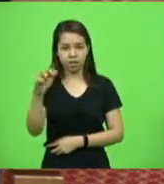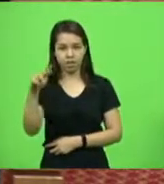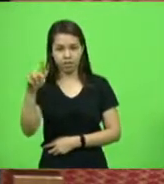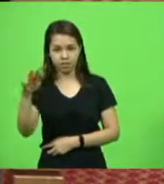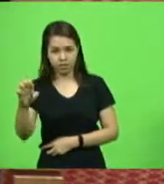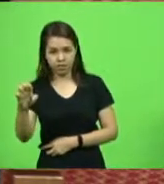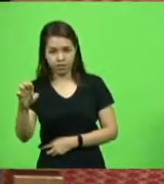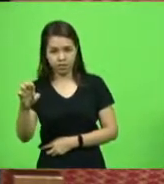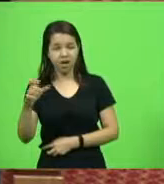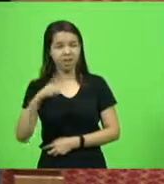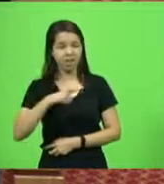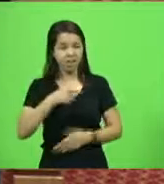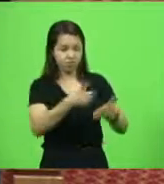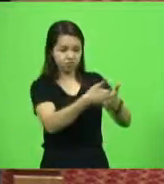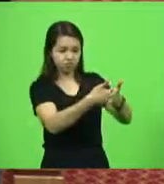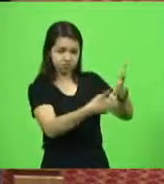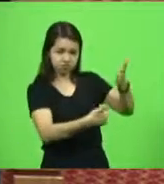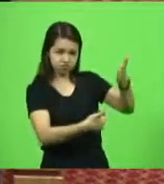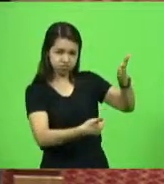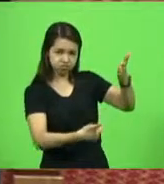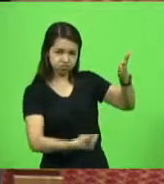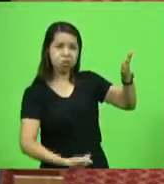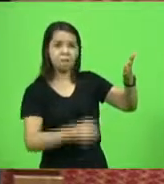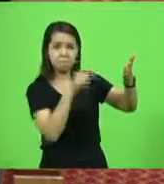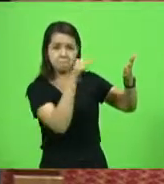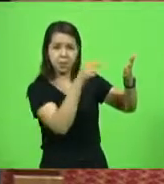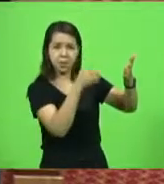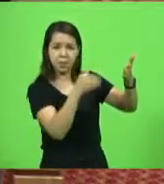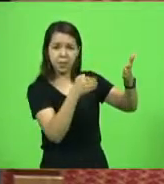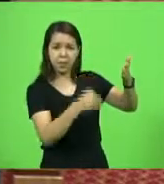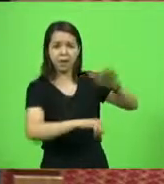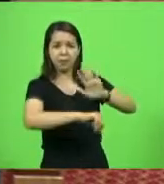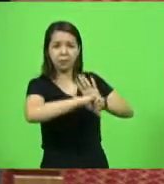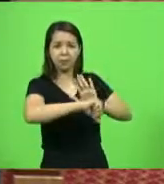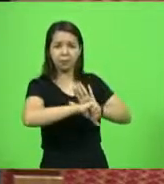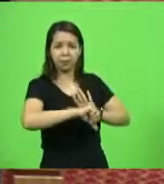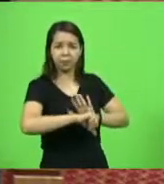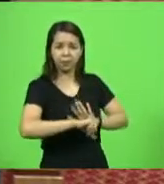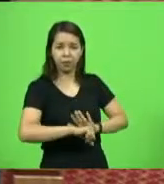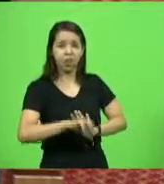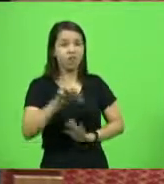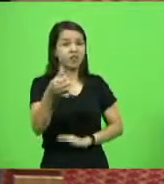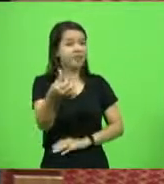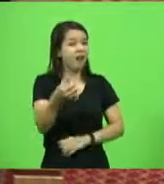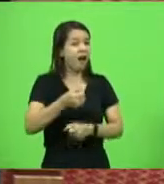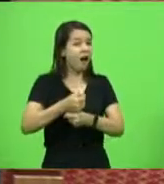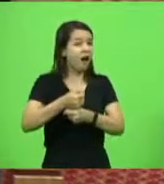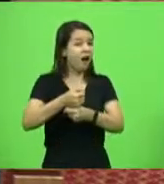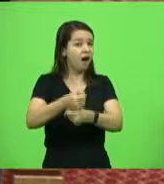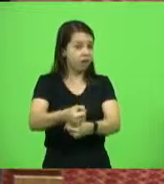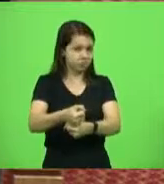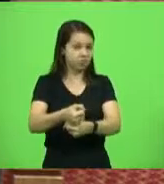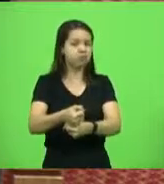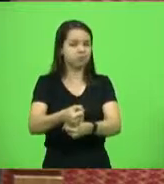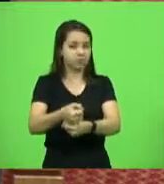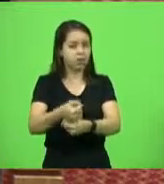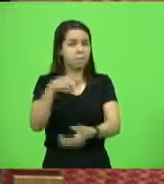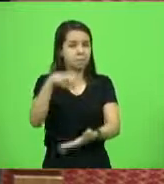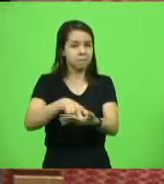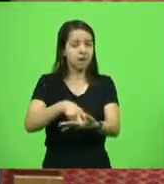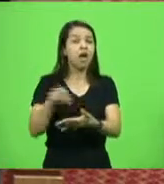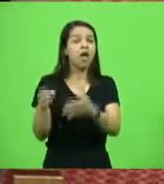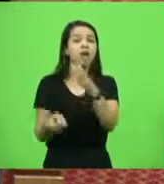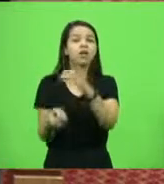criminal, 96 anos de condenações, ele foi um dos fundadores da facção